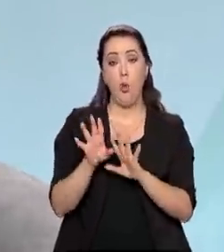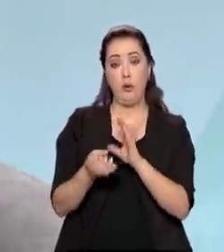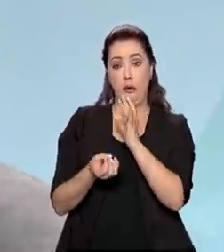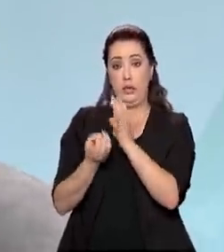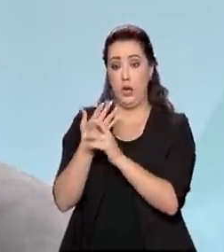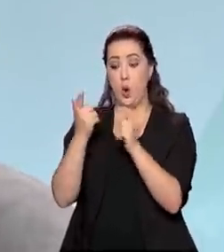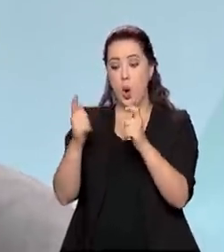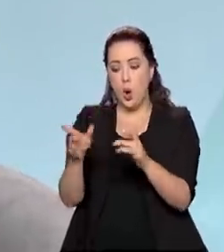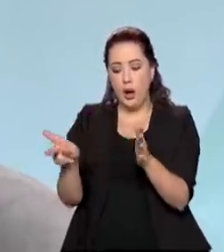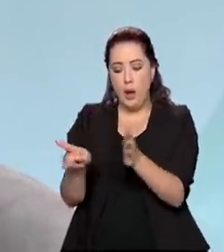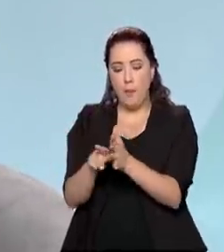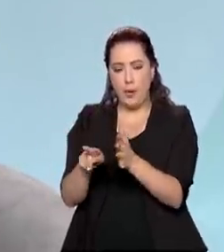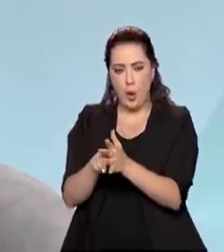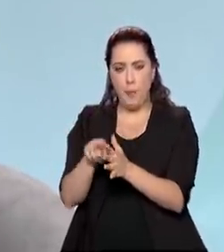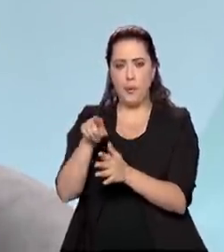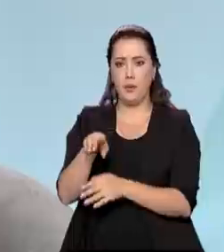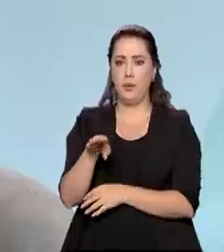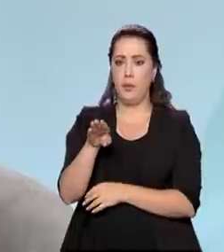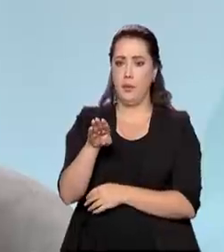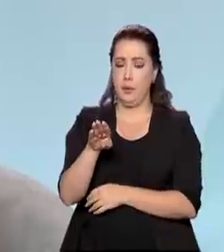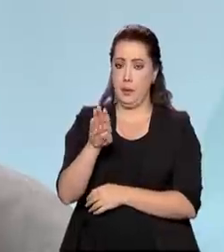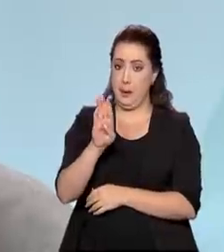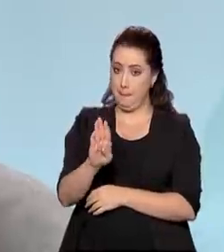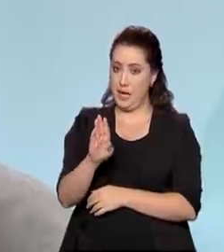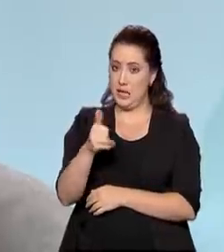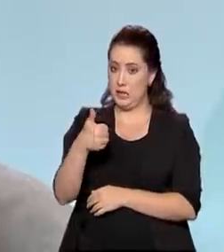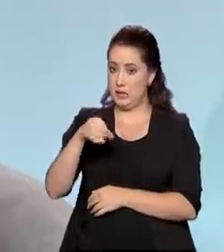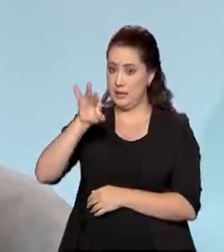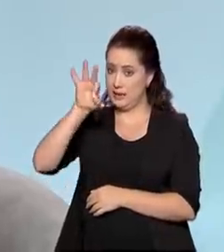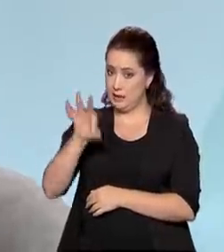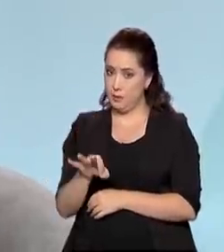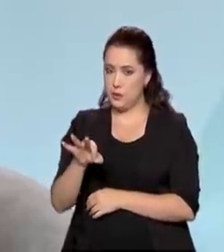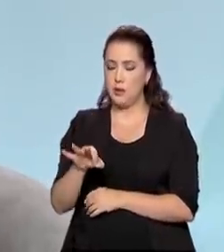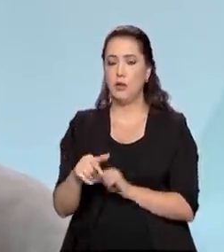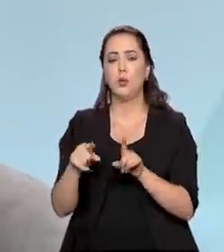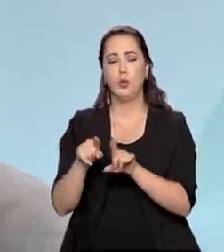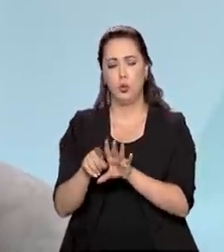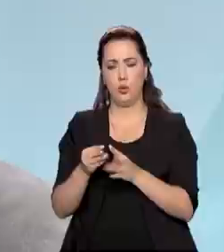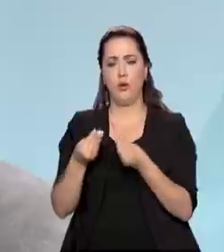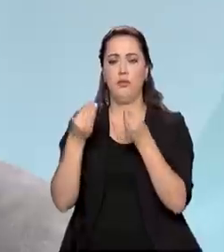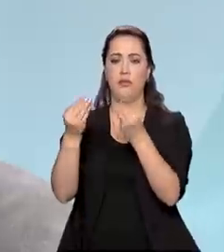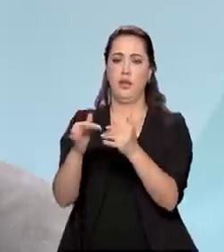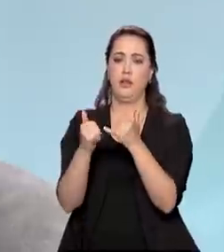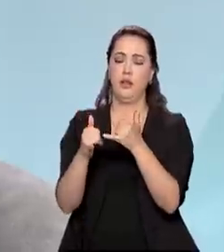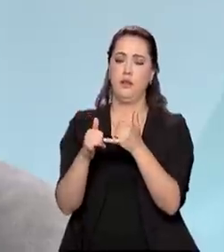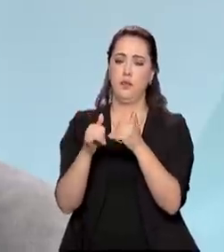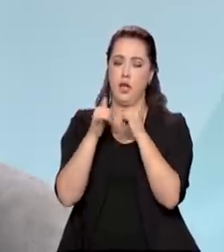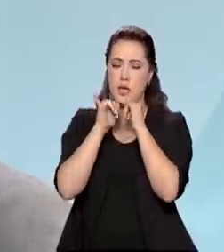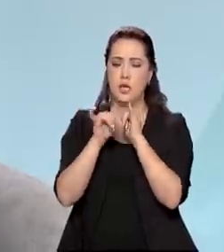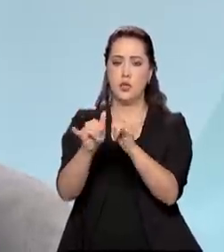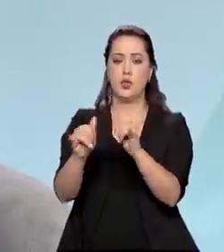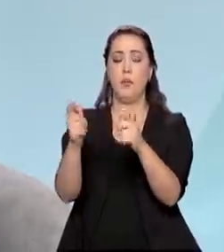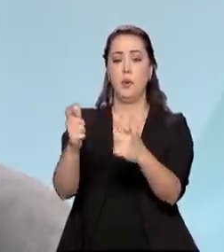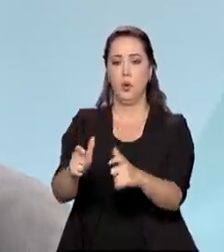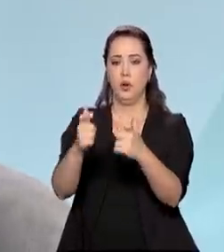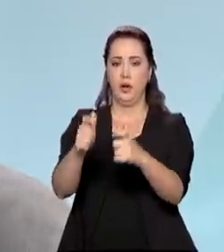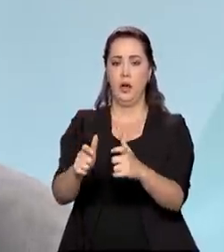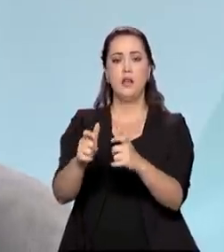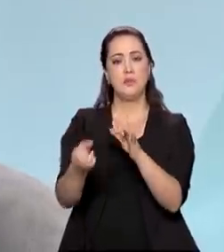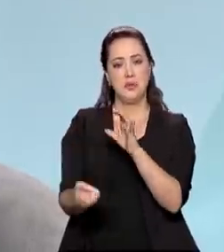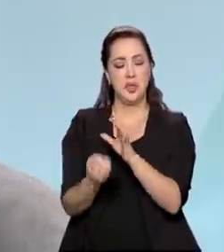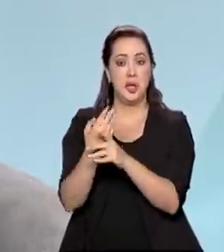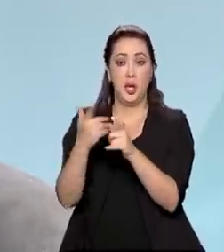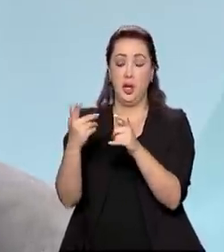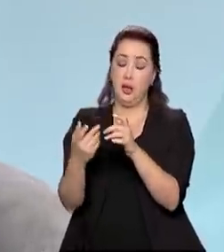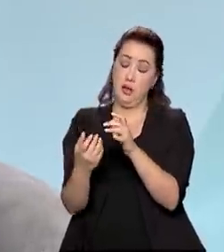biodiesel, que a chama de B100, 100% biodiesel, já atendendo essas localidades, né? Então, temos muito avanço